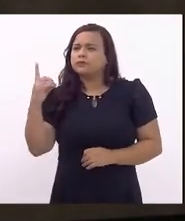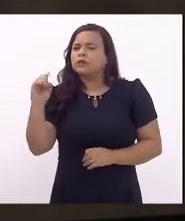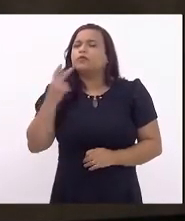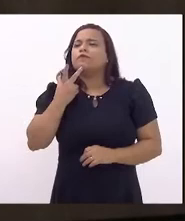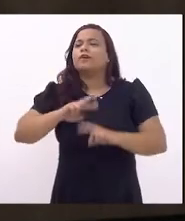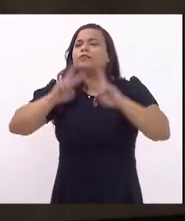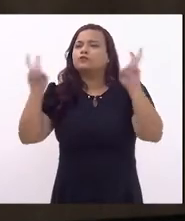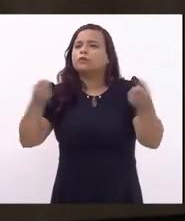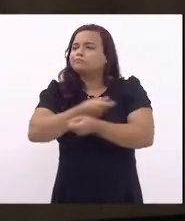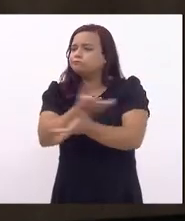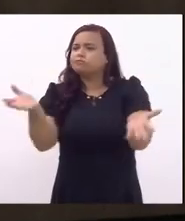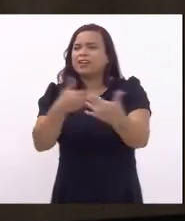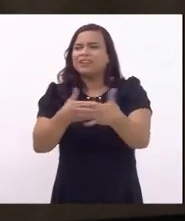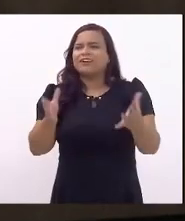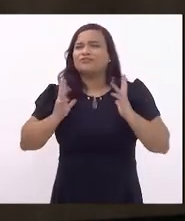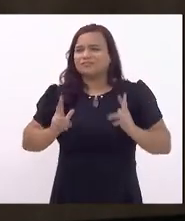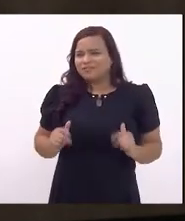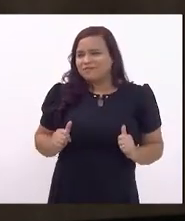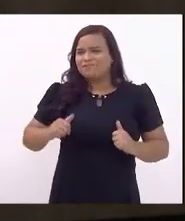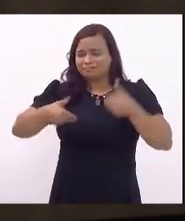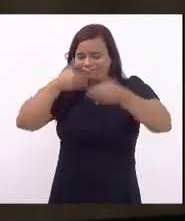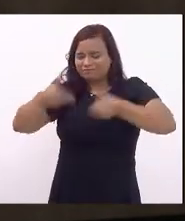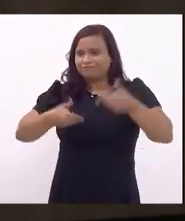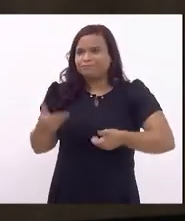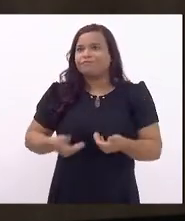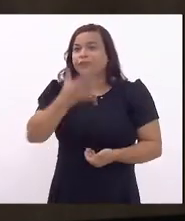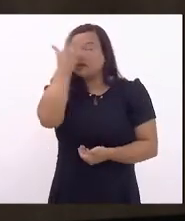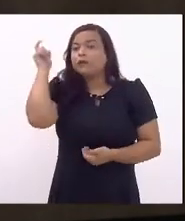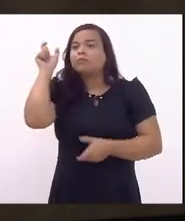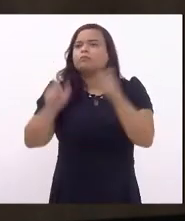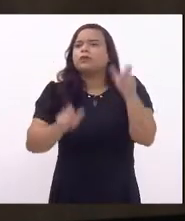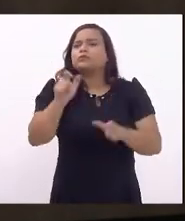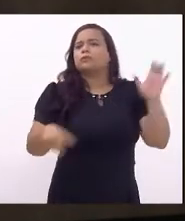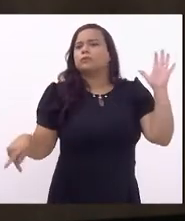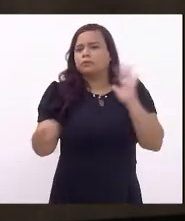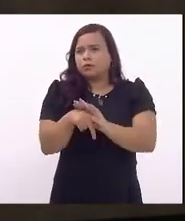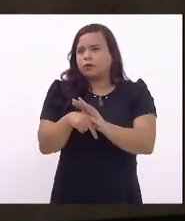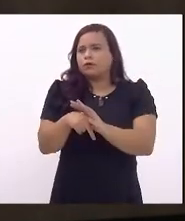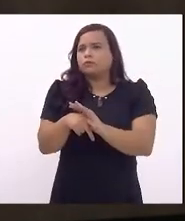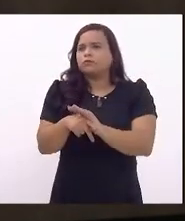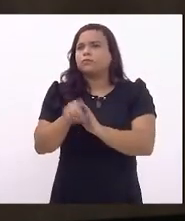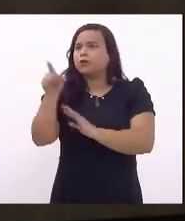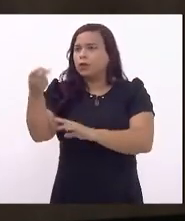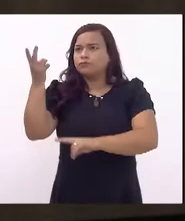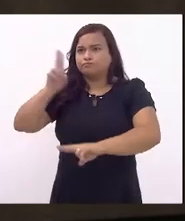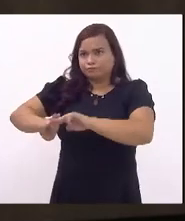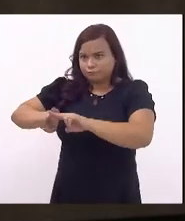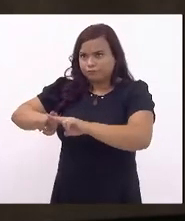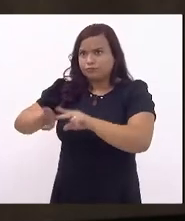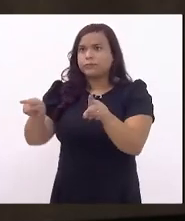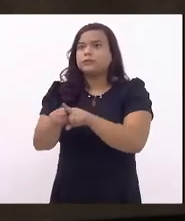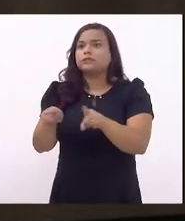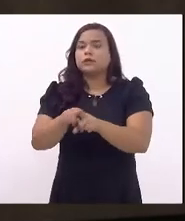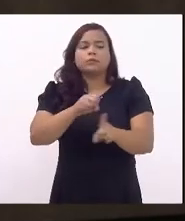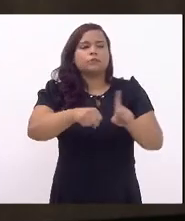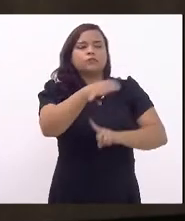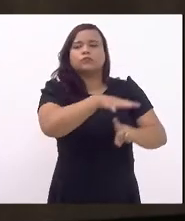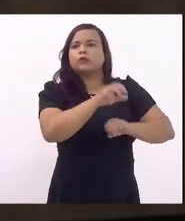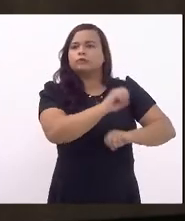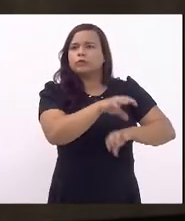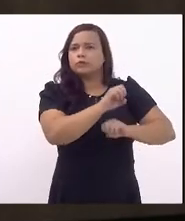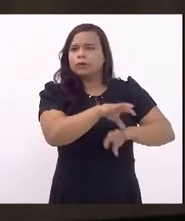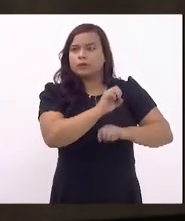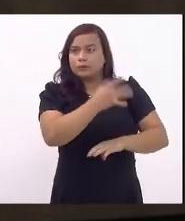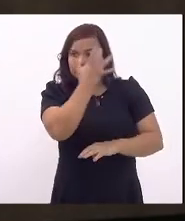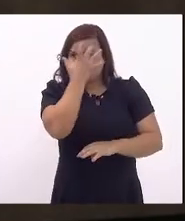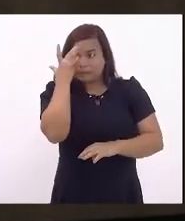distribuição de kits de higiene para pessoas do sistema prisional e do sócio-educativo, pessoas